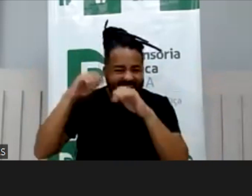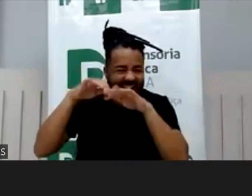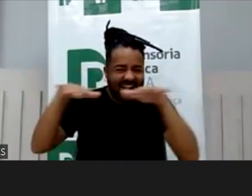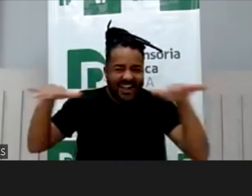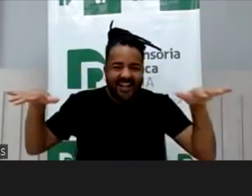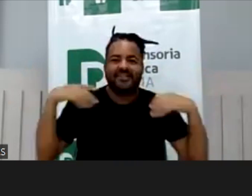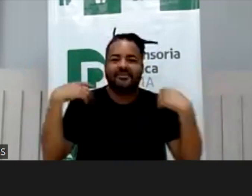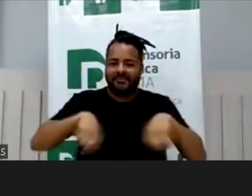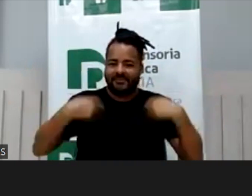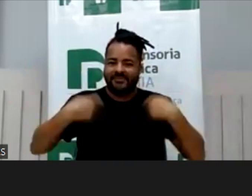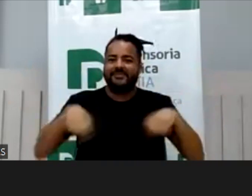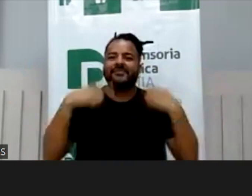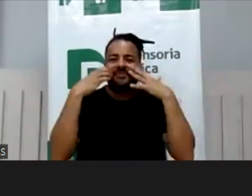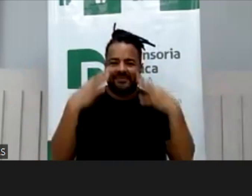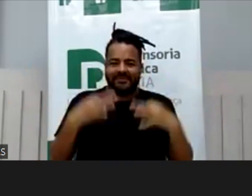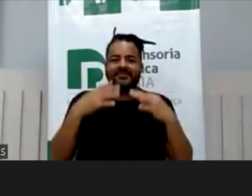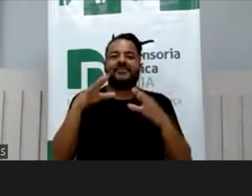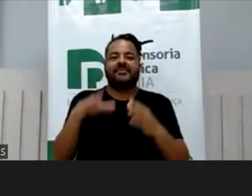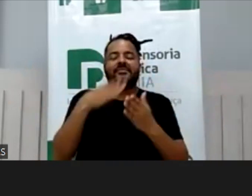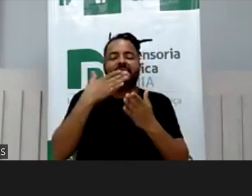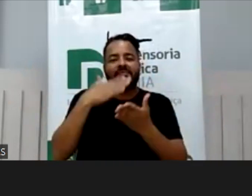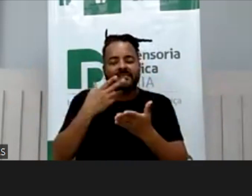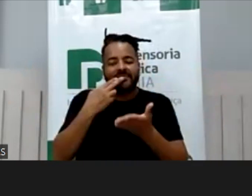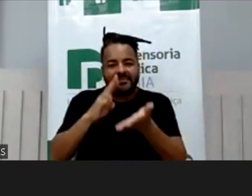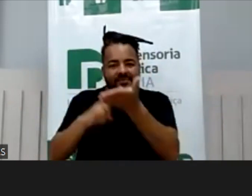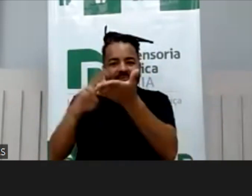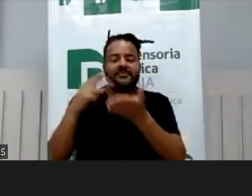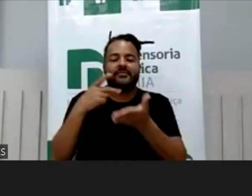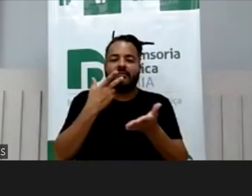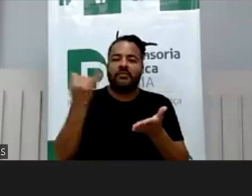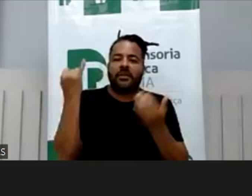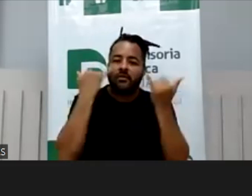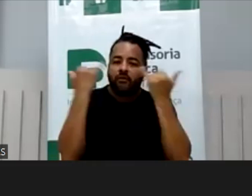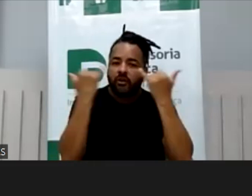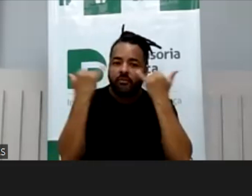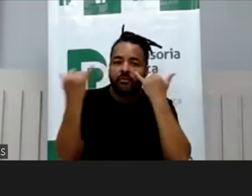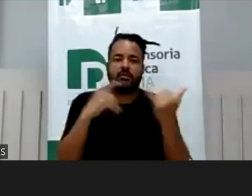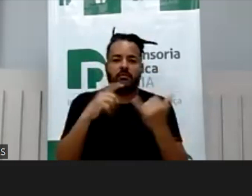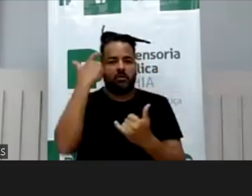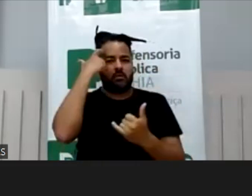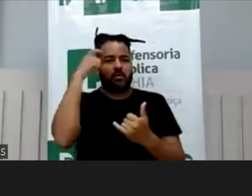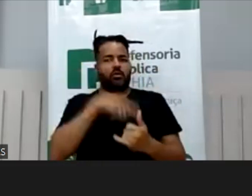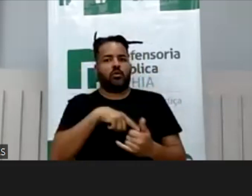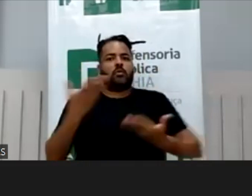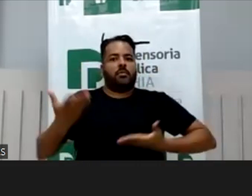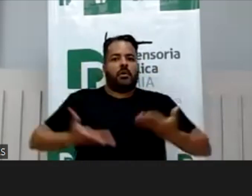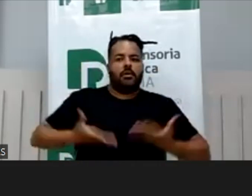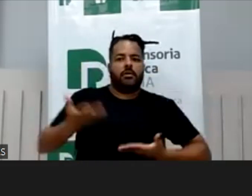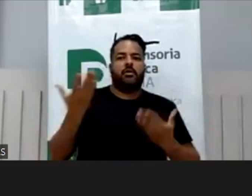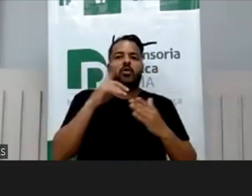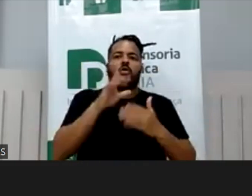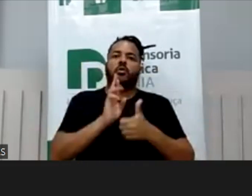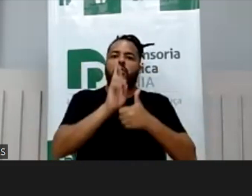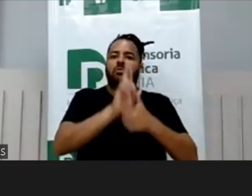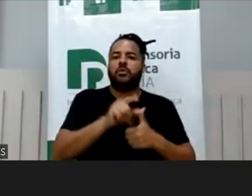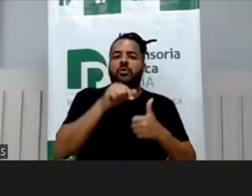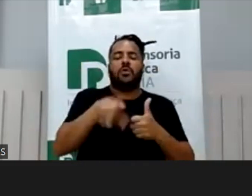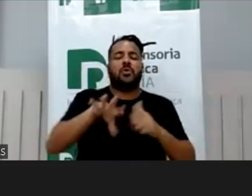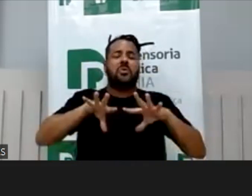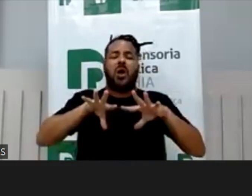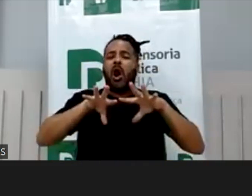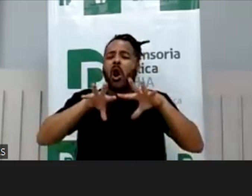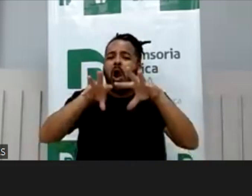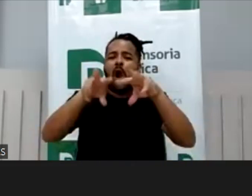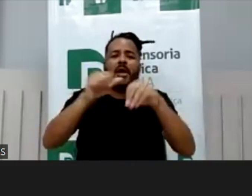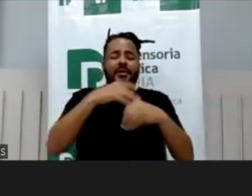sobre isso. E aí que no convite conste essa informação, para que não, ai, mas não, é só para servidor, é só para defensor, é só para residente, não, é para todo mundo, todo mundo